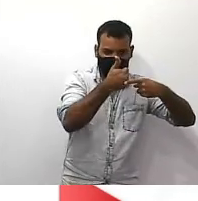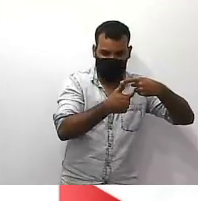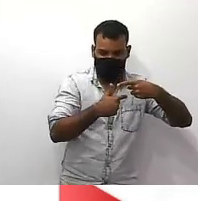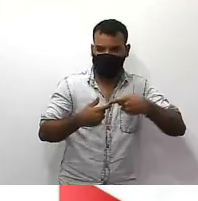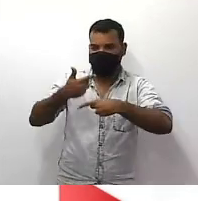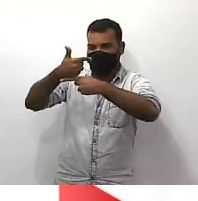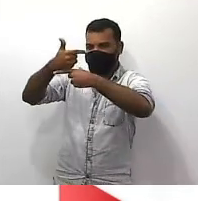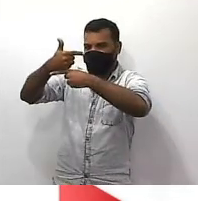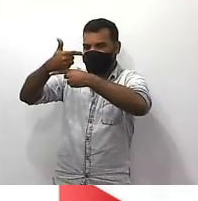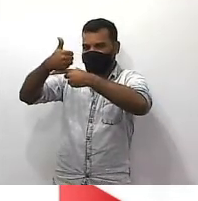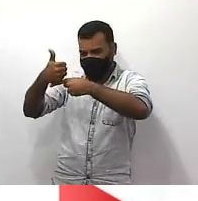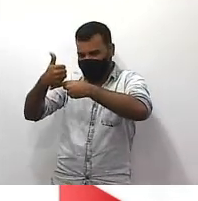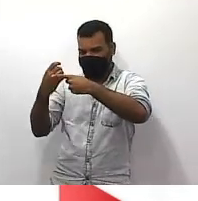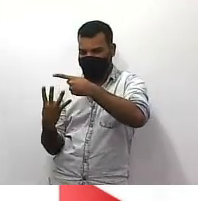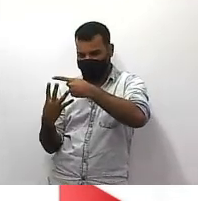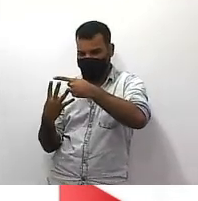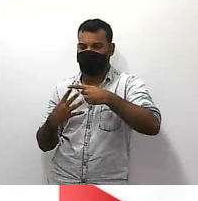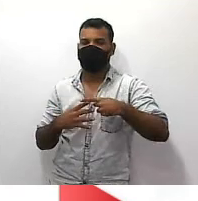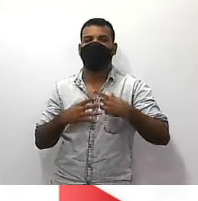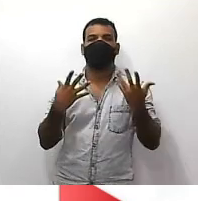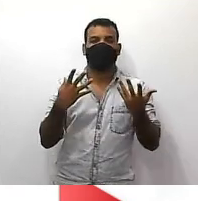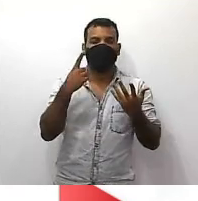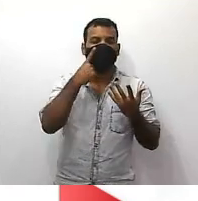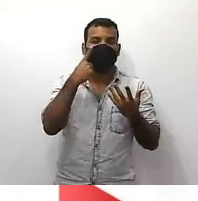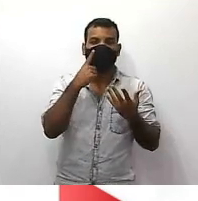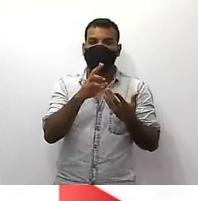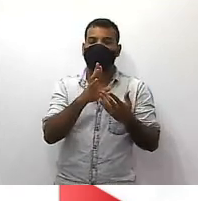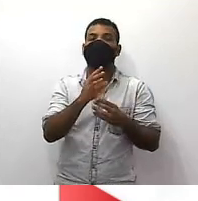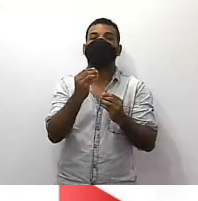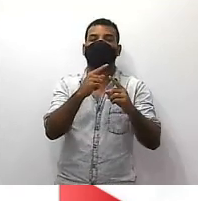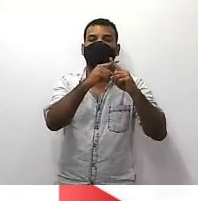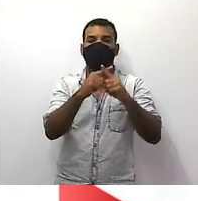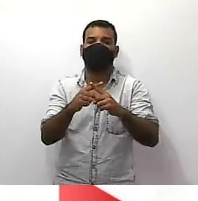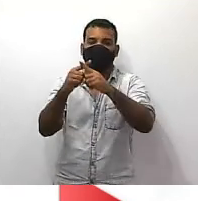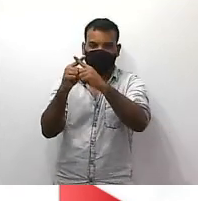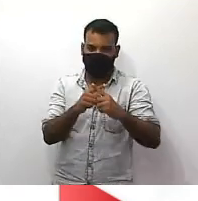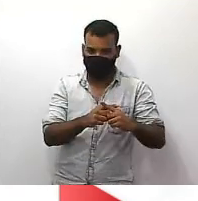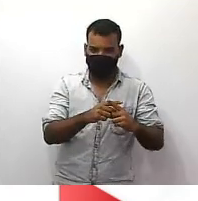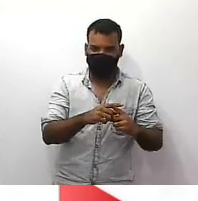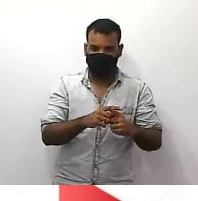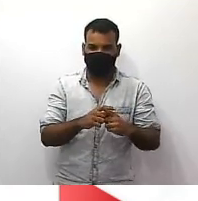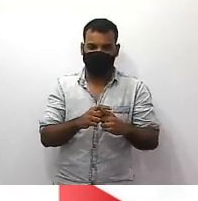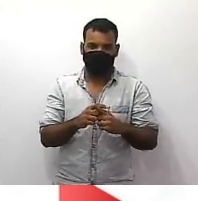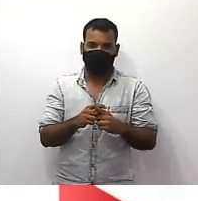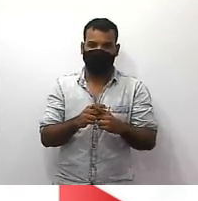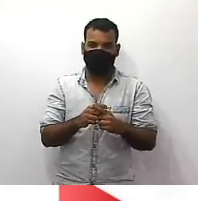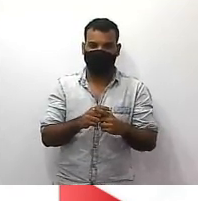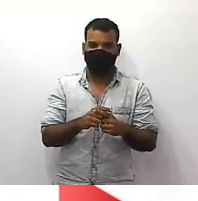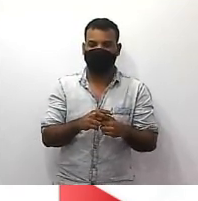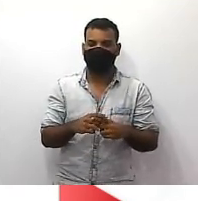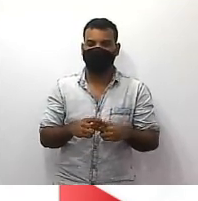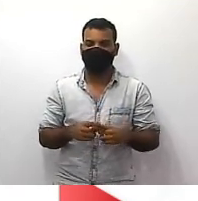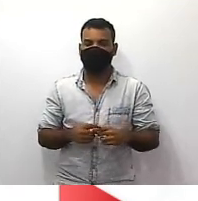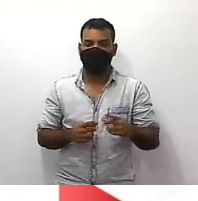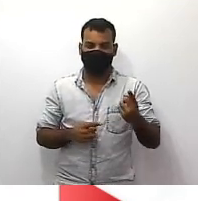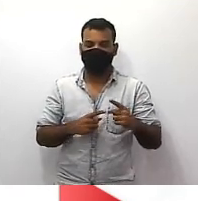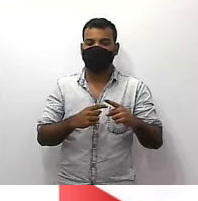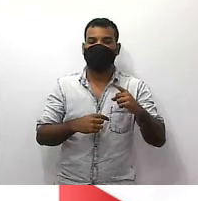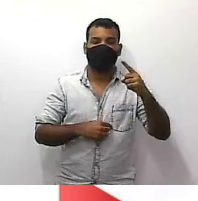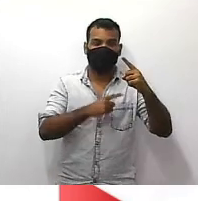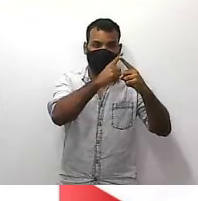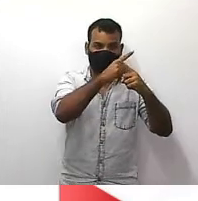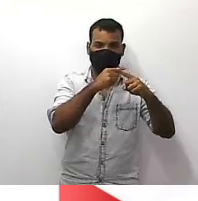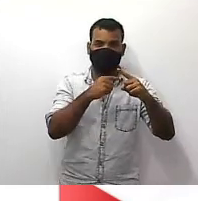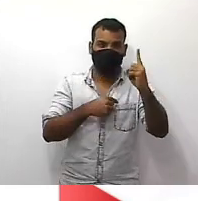da proporção qual é produto dos meios pelos extremos ou seja uma vez x é